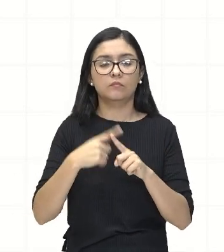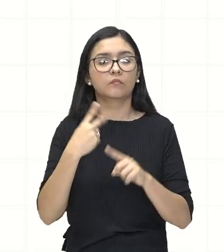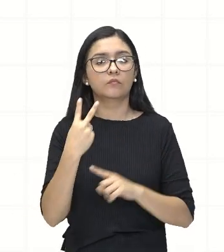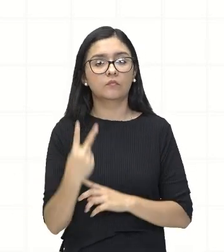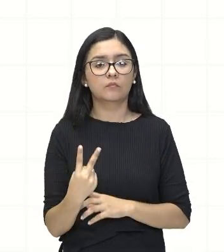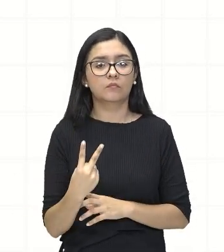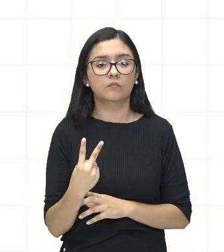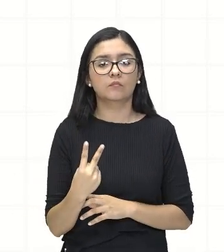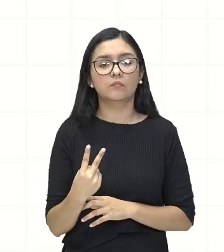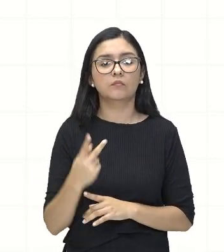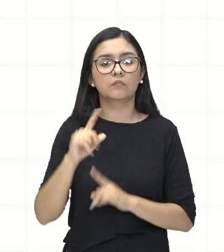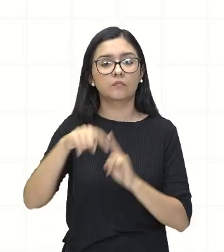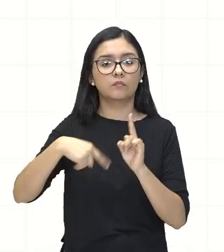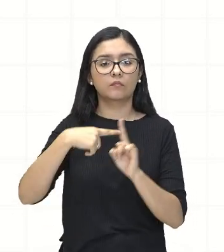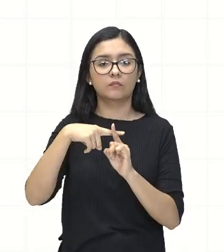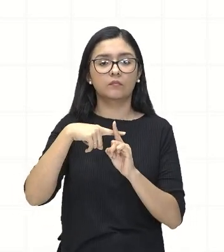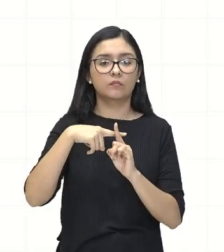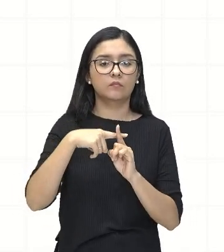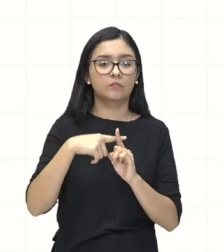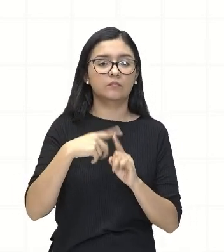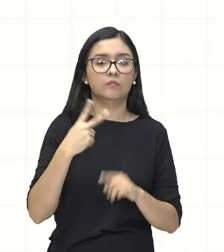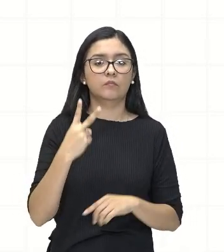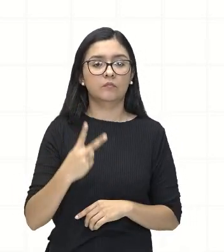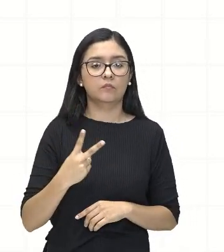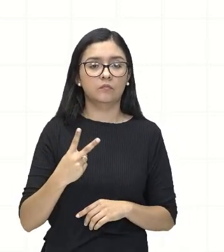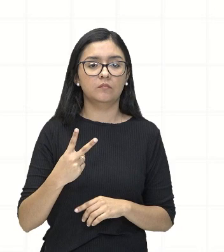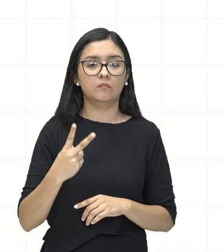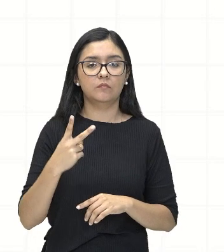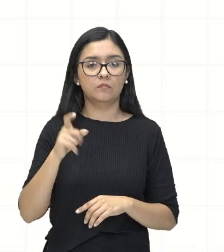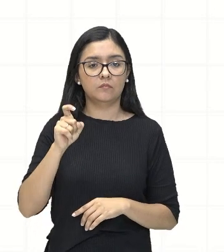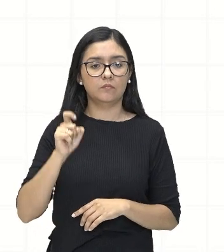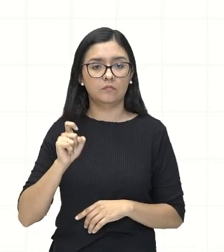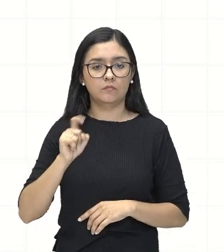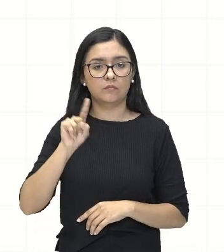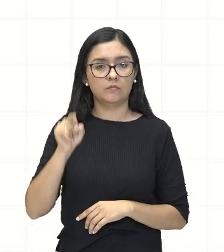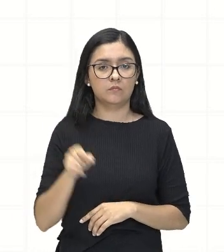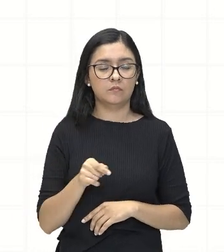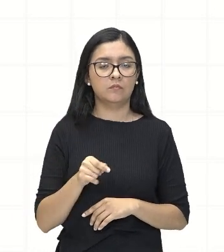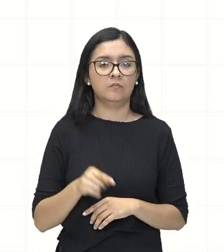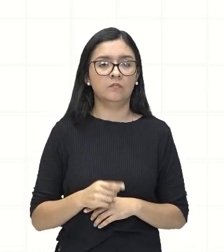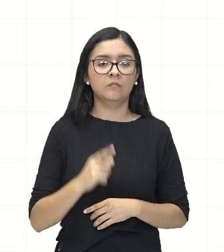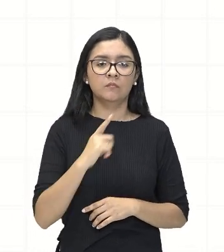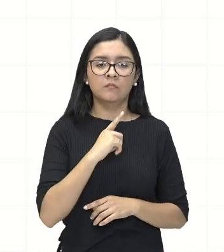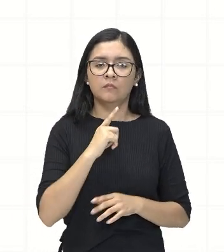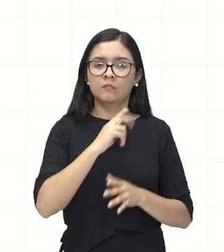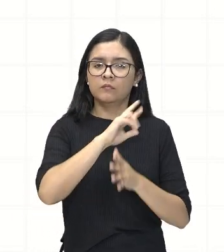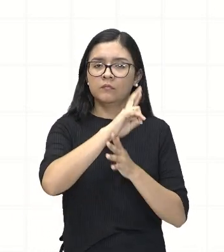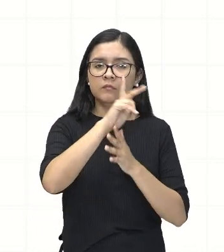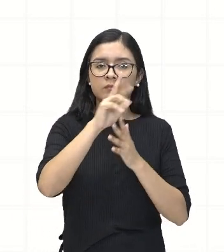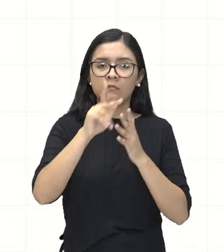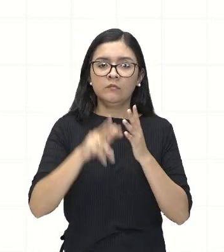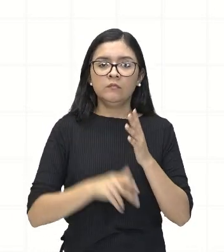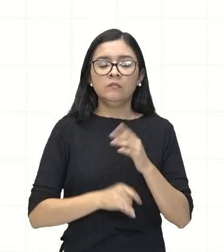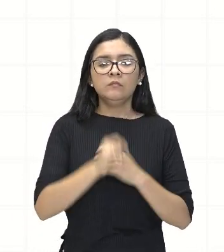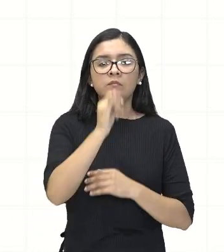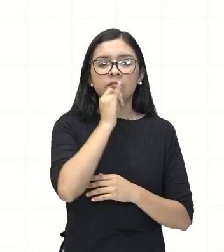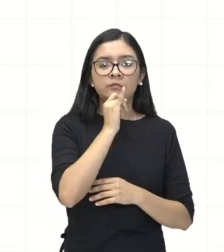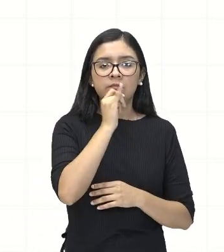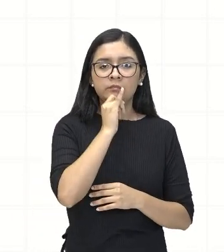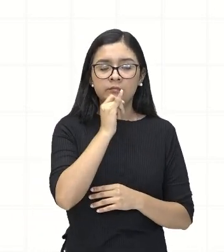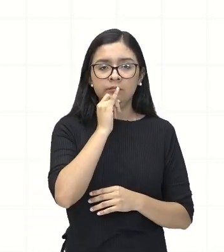mais 2X. Nós fizemos várias vezes essas contas.